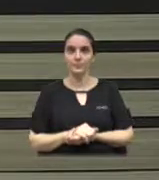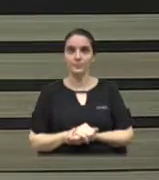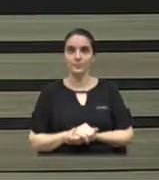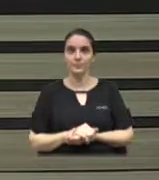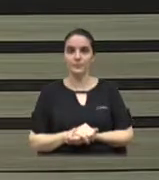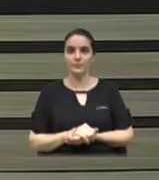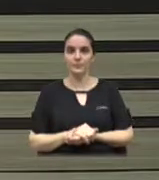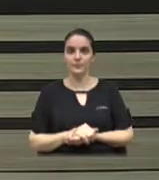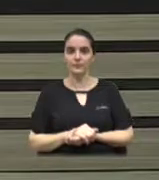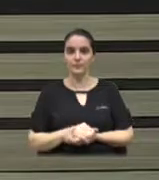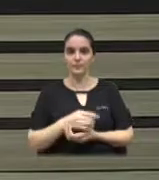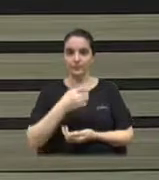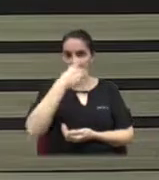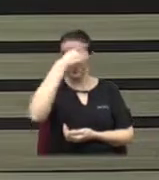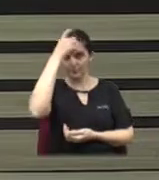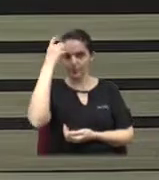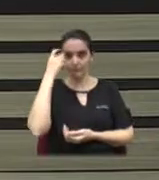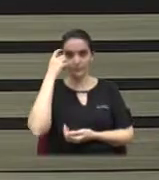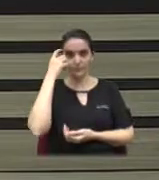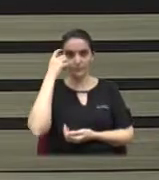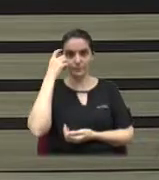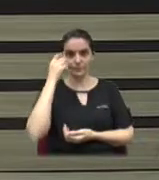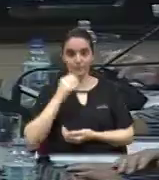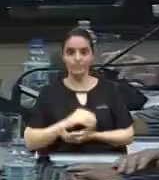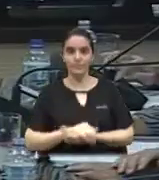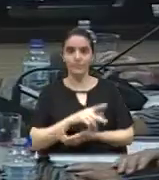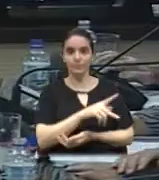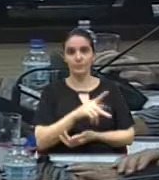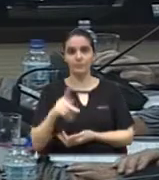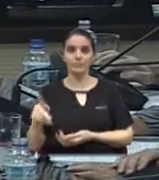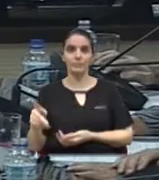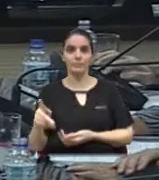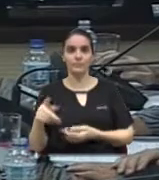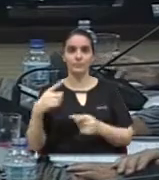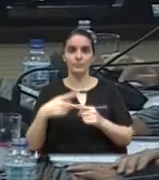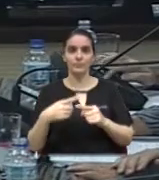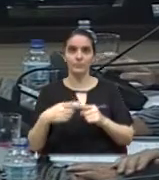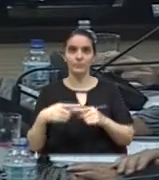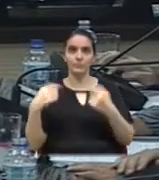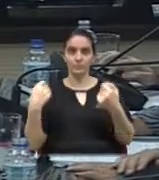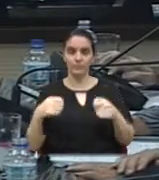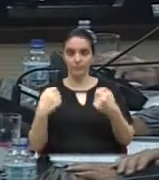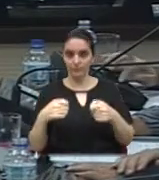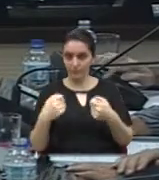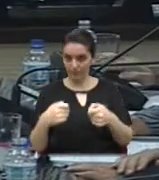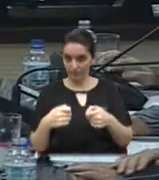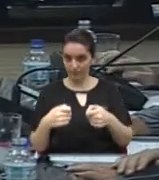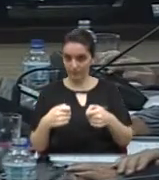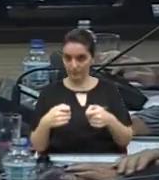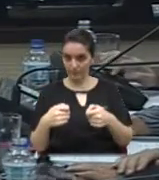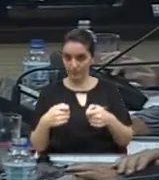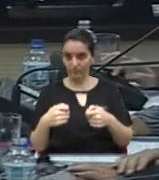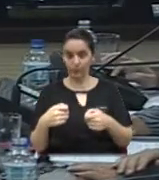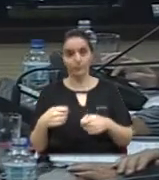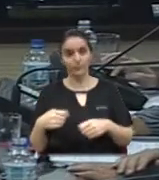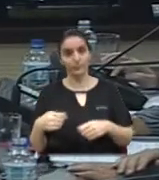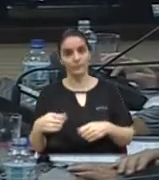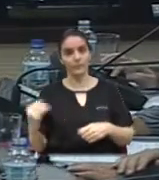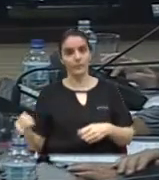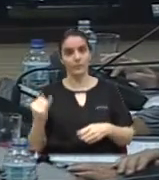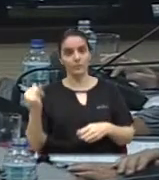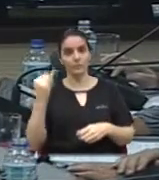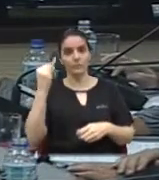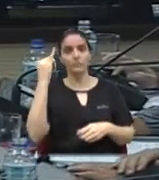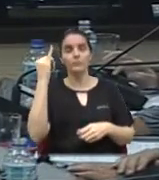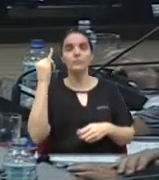Marco Xavier. Presidente, em função da necessidade do requerimento ser discutido o mais rápido